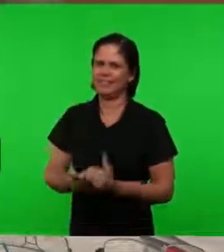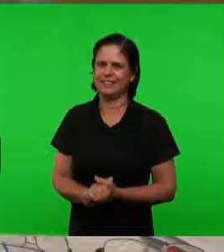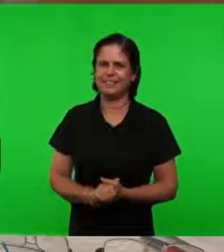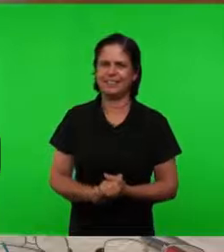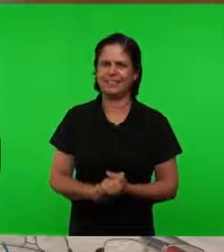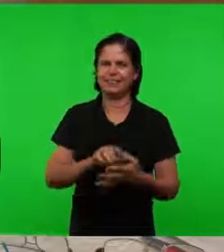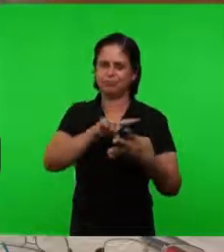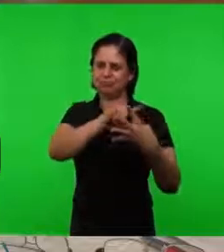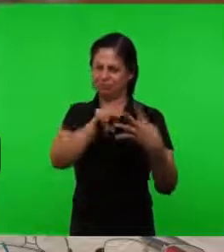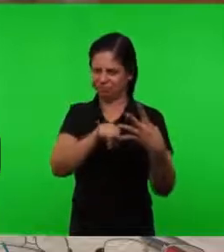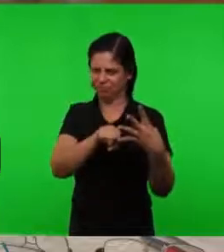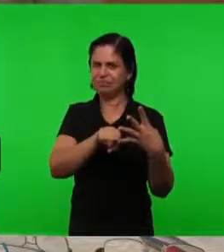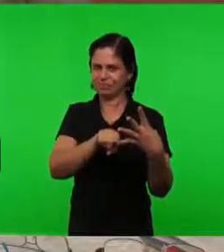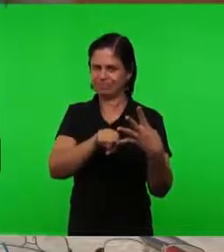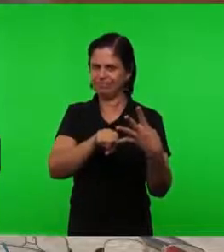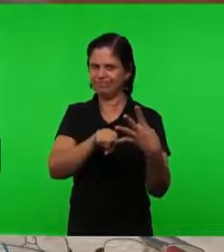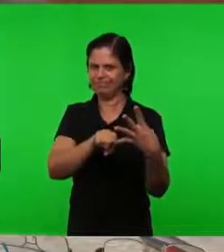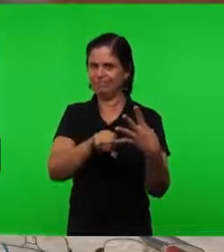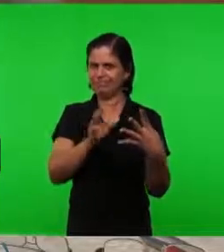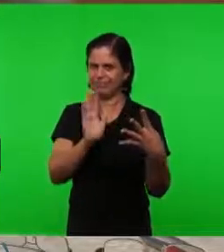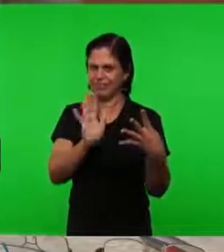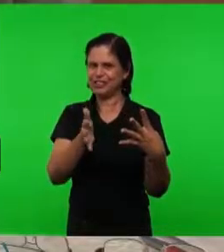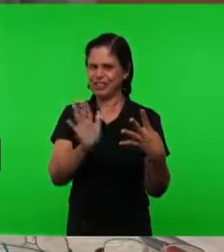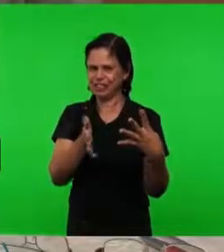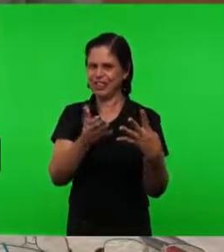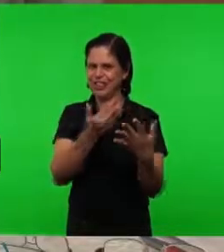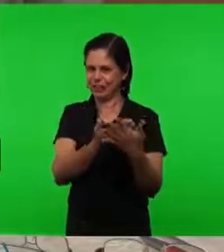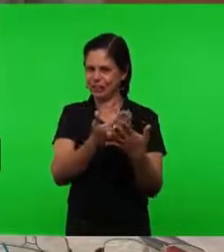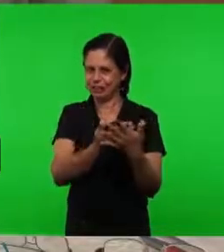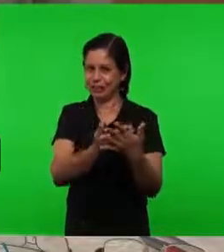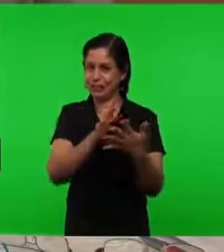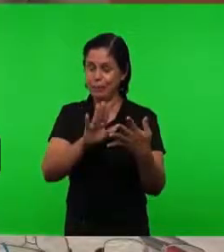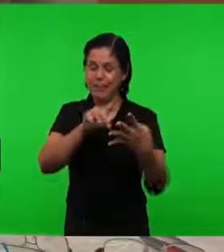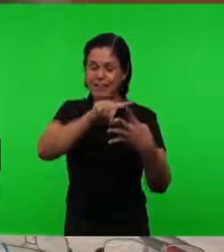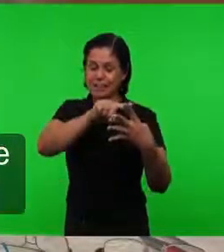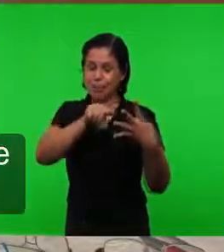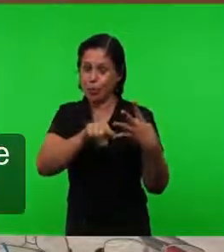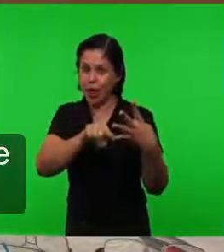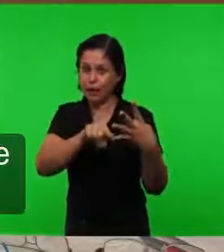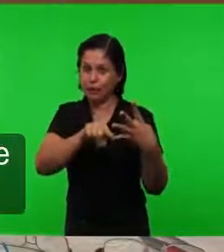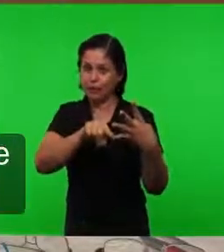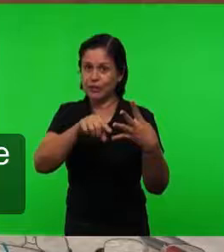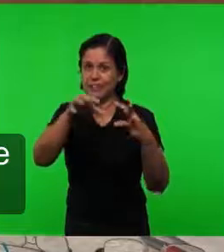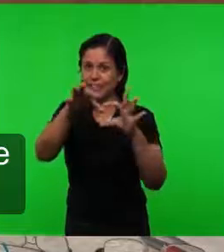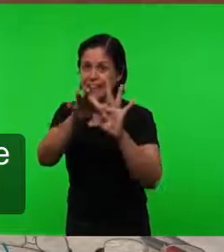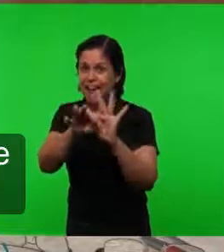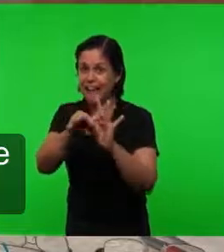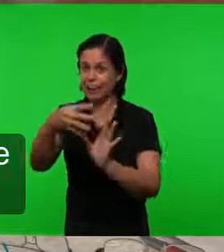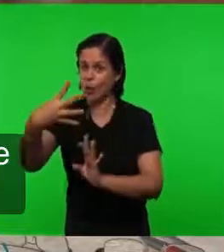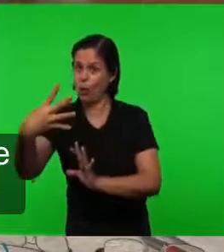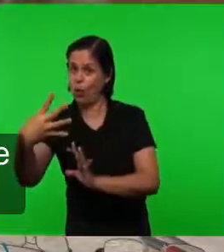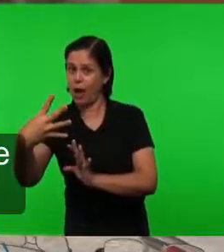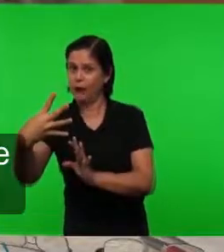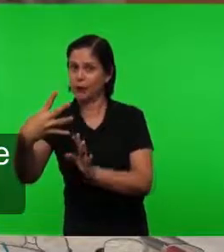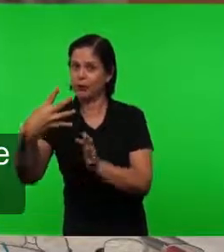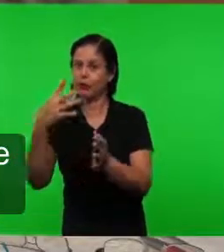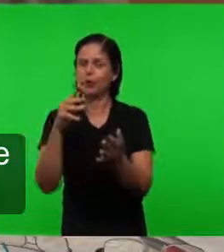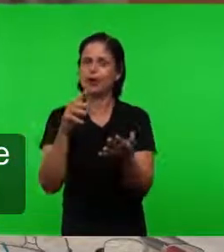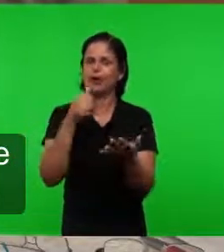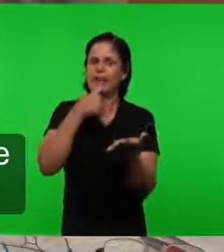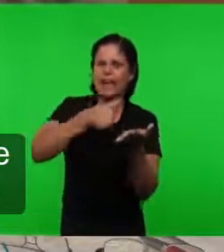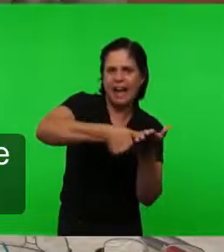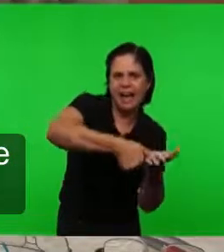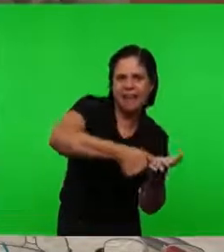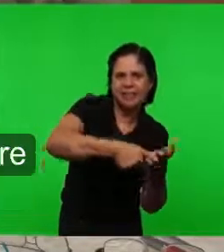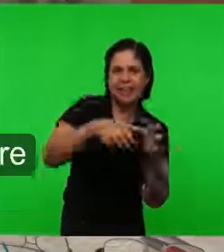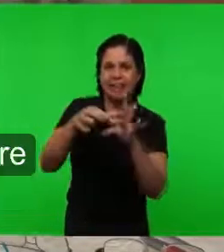Esses assuntos Dentro De cada Carta E cada Parábola E a operação Do